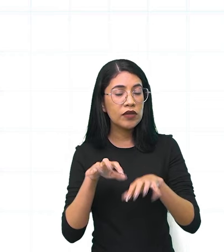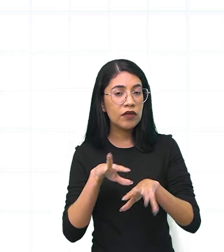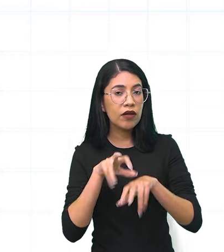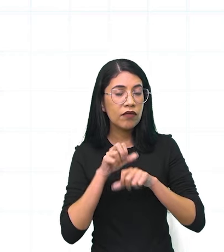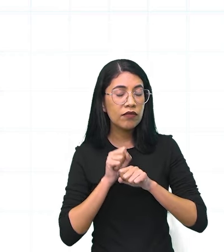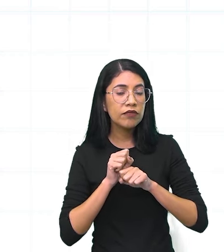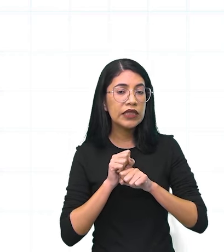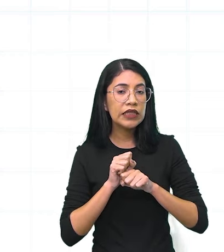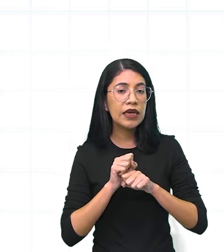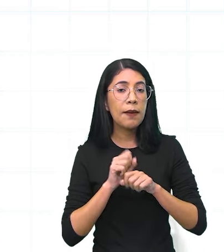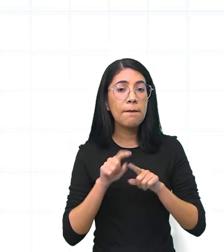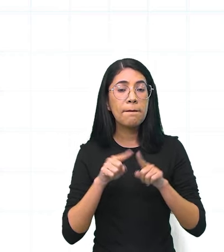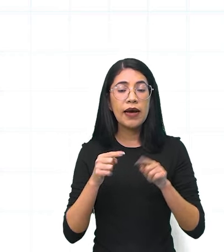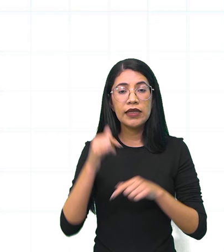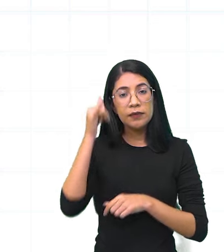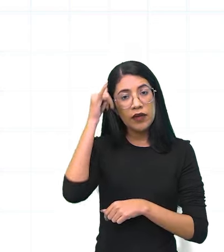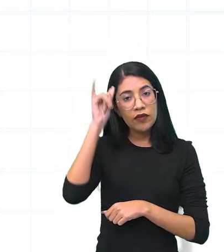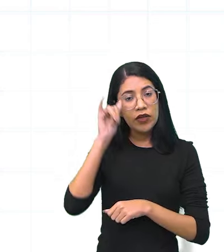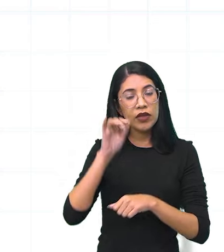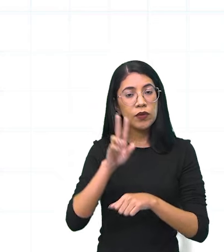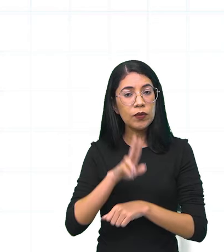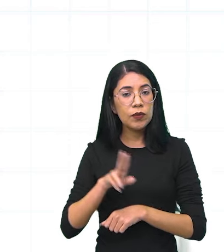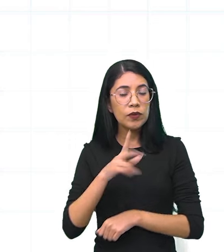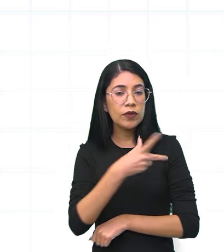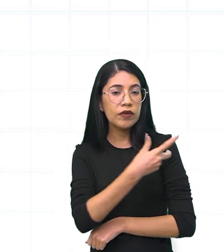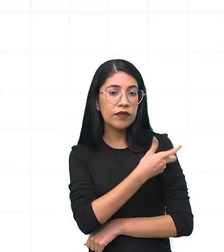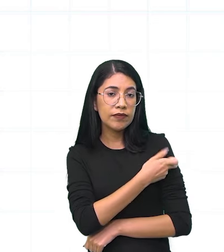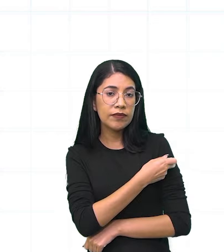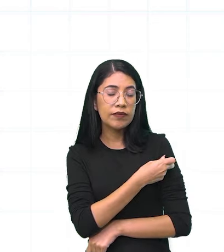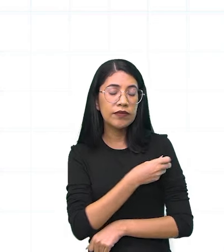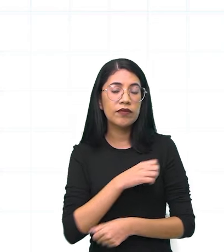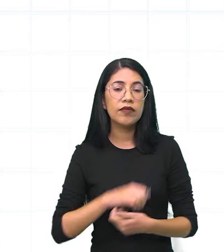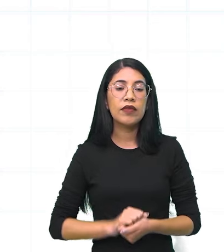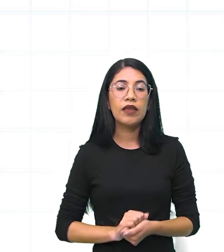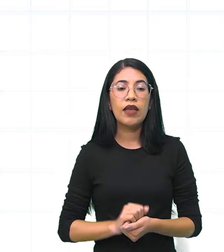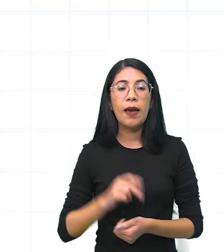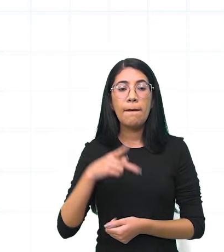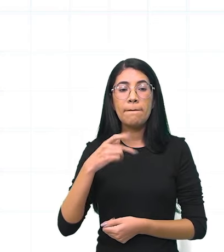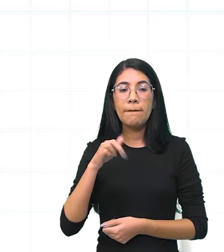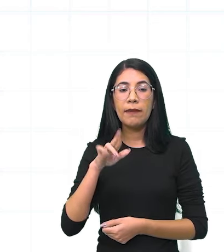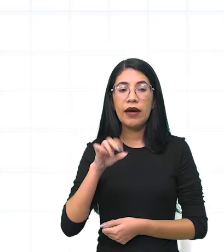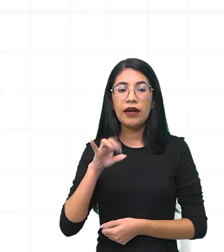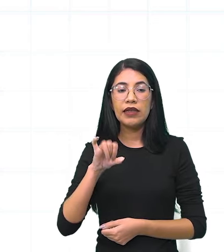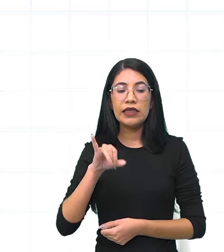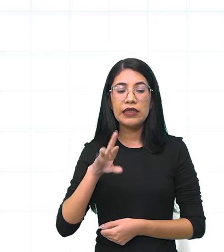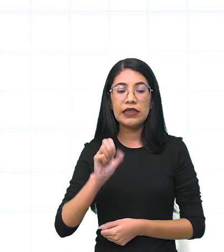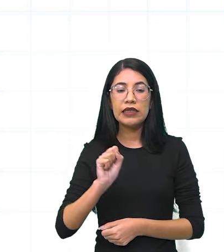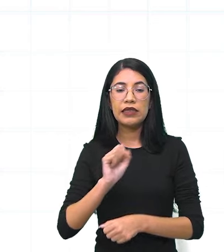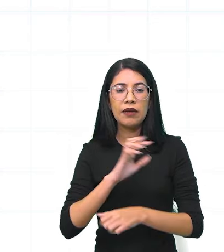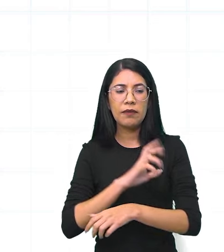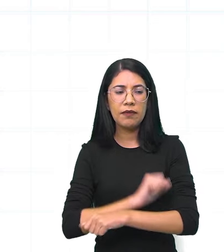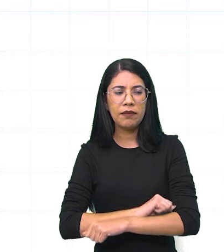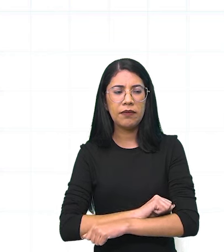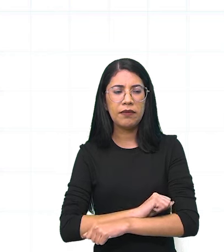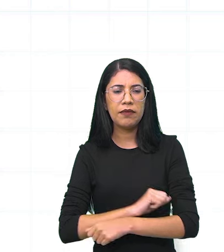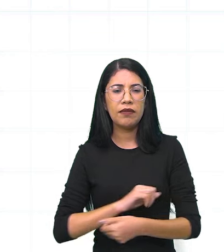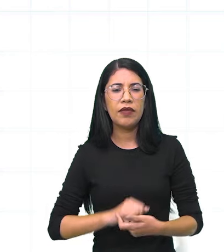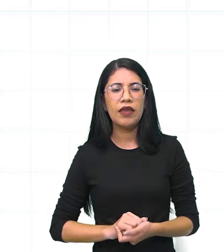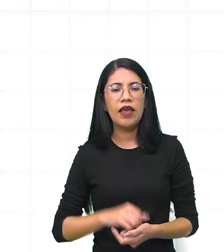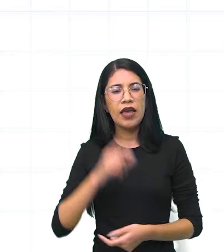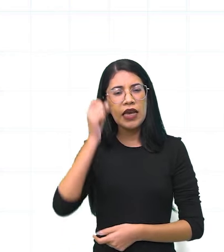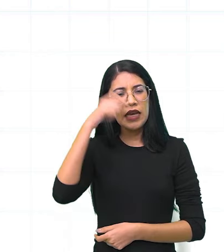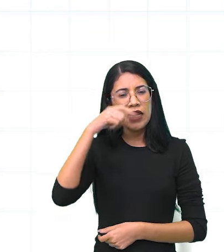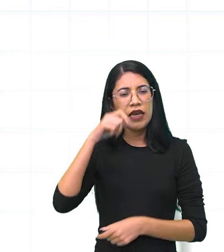prevenir, certo? Como a vacinação. Paralisia, sarampo, catapora, gripe,